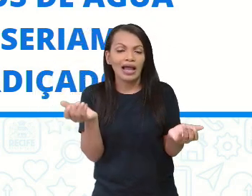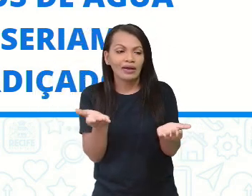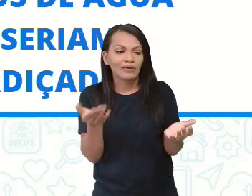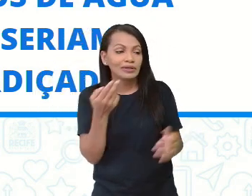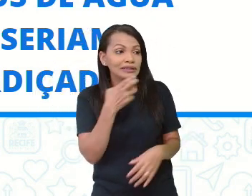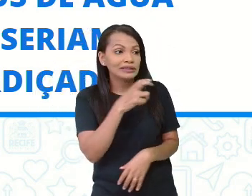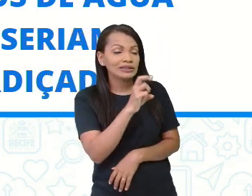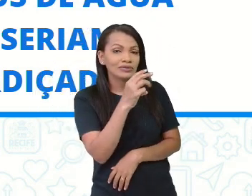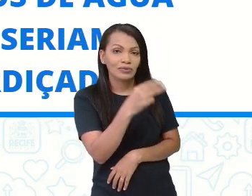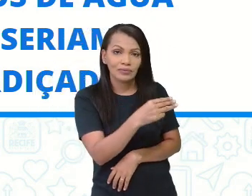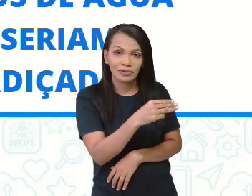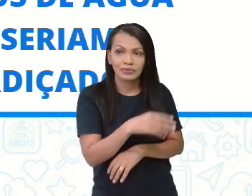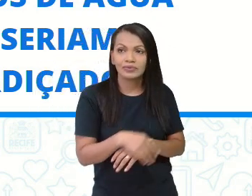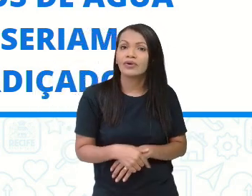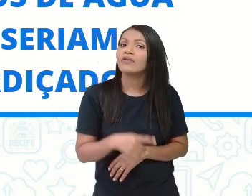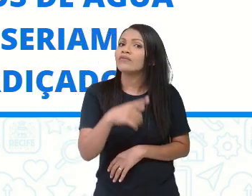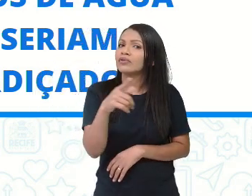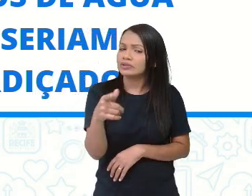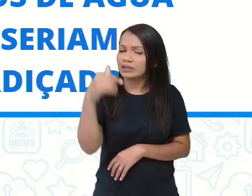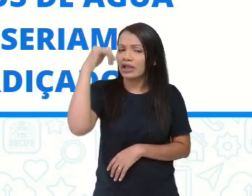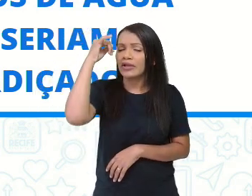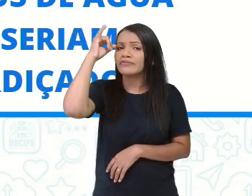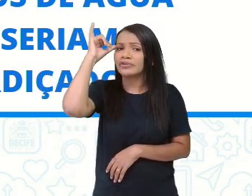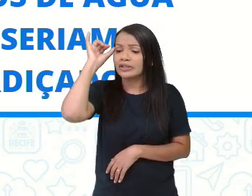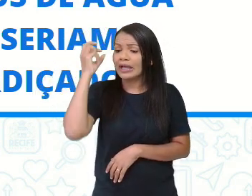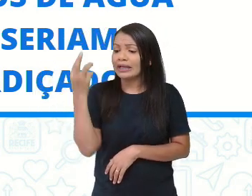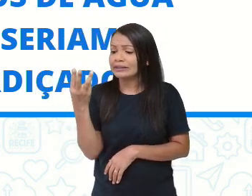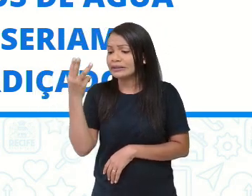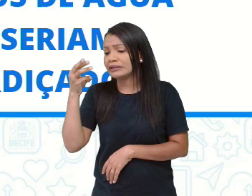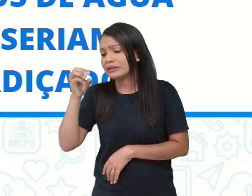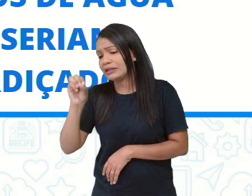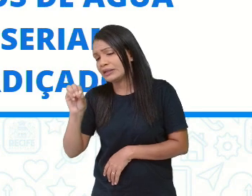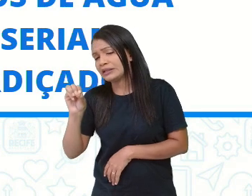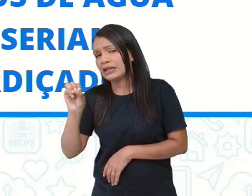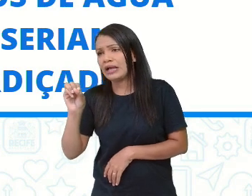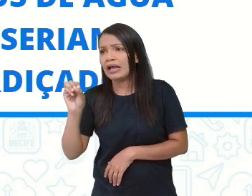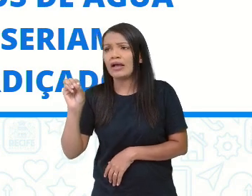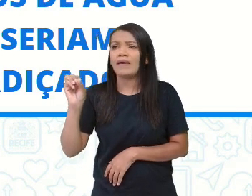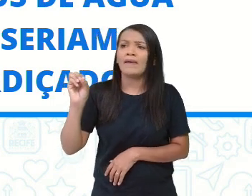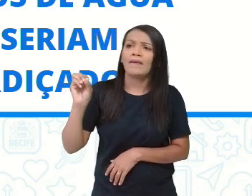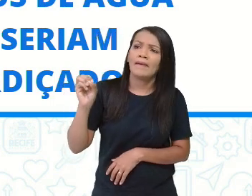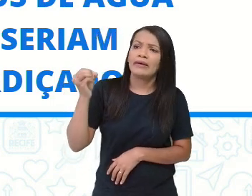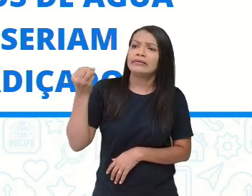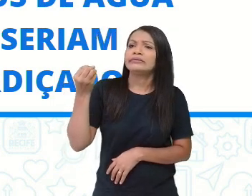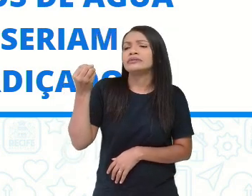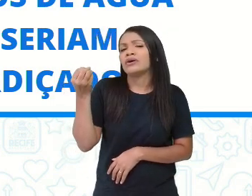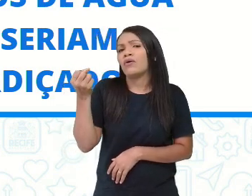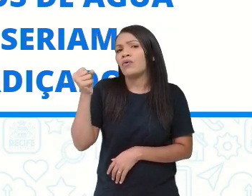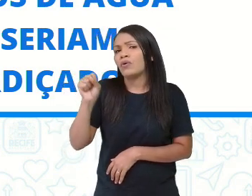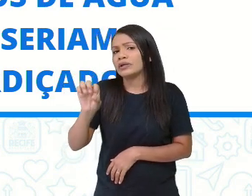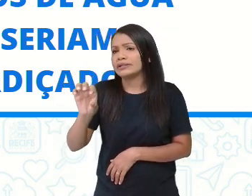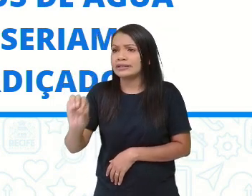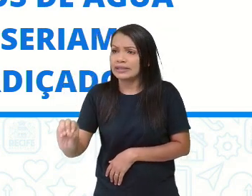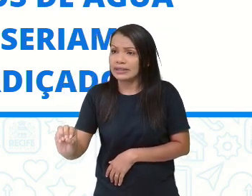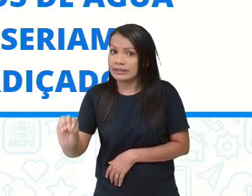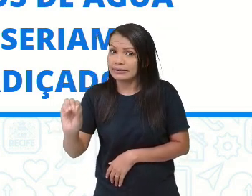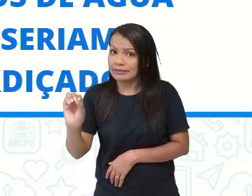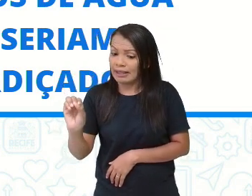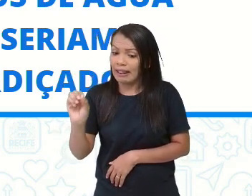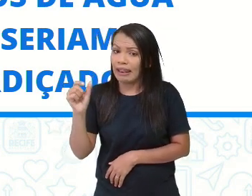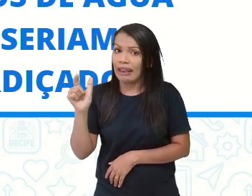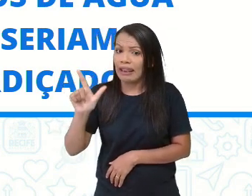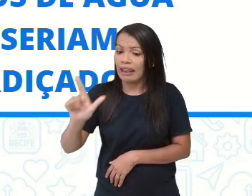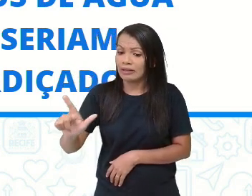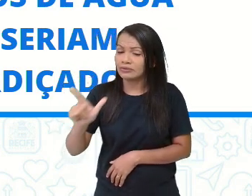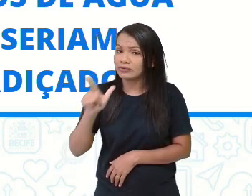economizar de 30 a 80 litros de água, que seria desperdiçada. E